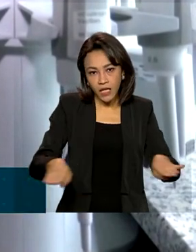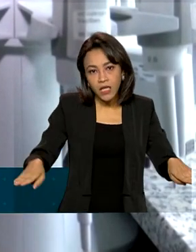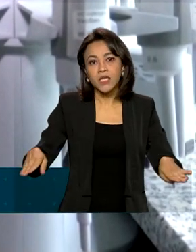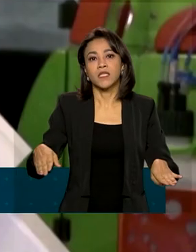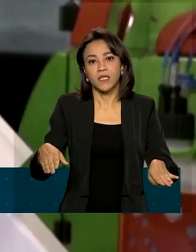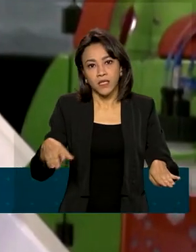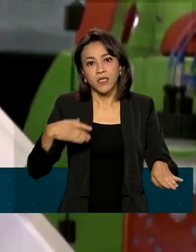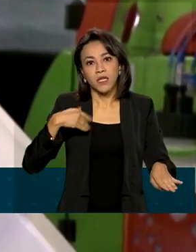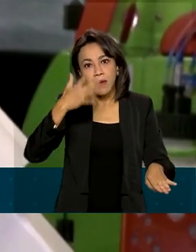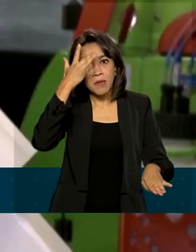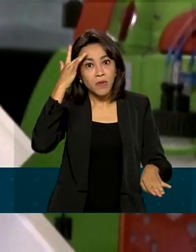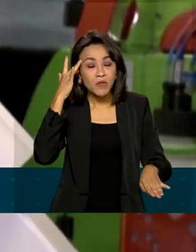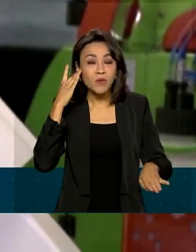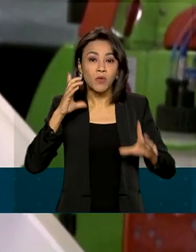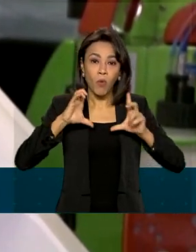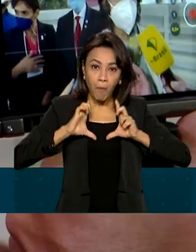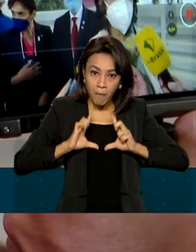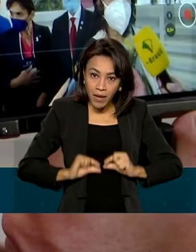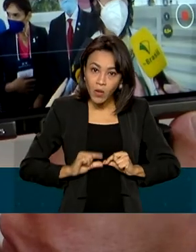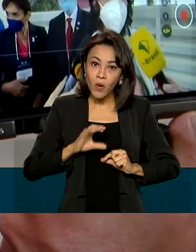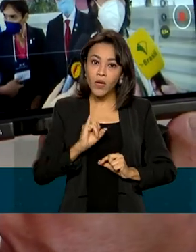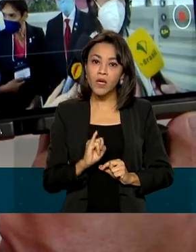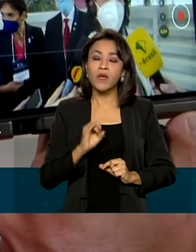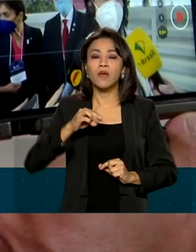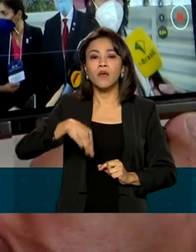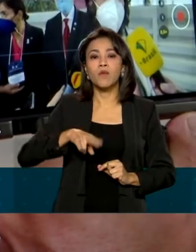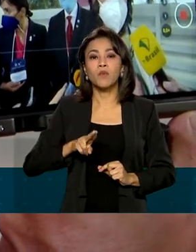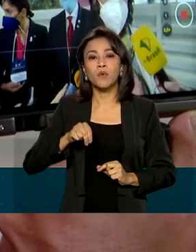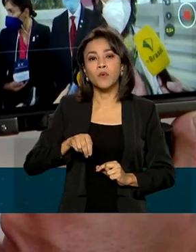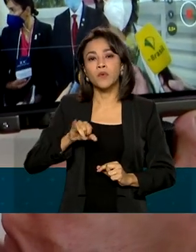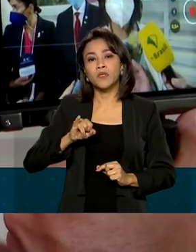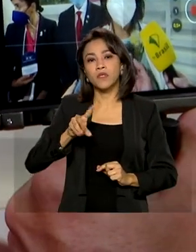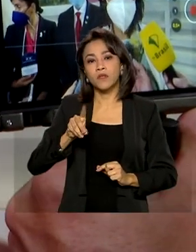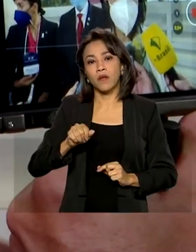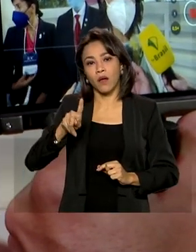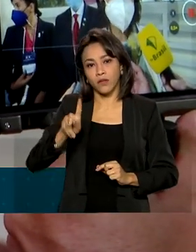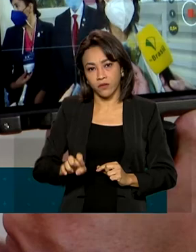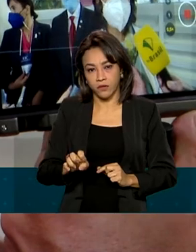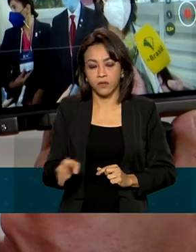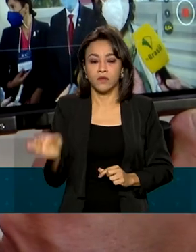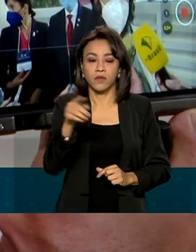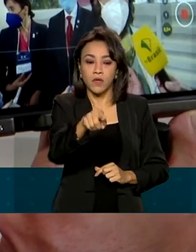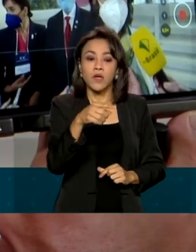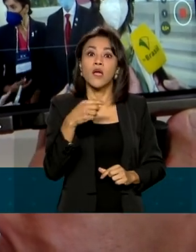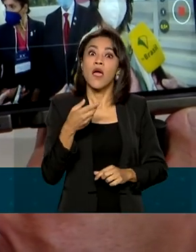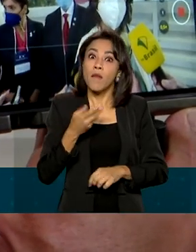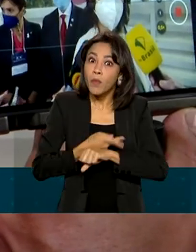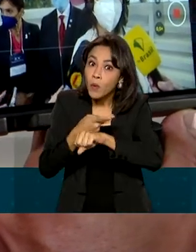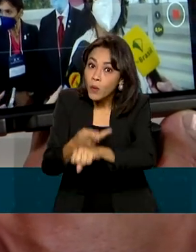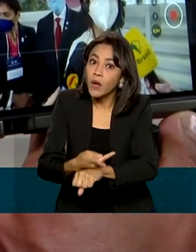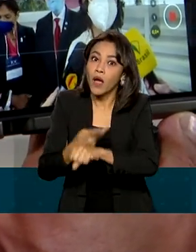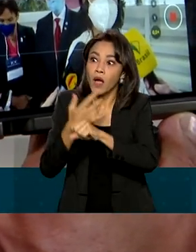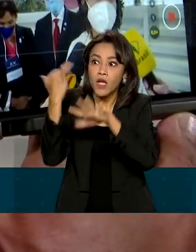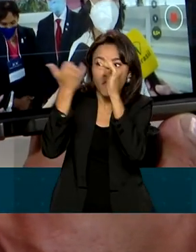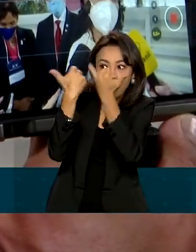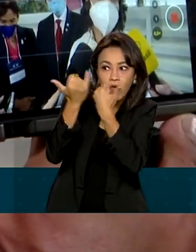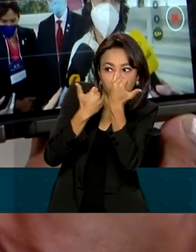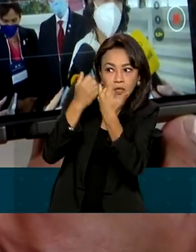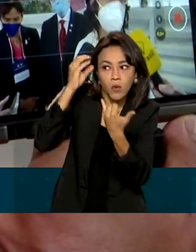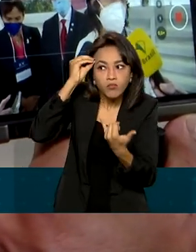pessoas com baixa imunidade. O caminho é de ter informação, conhecimento e